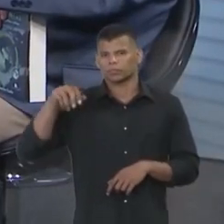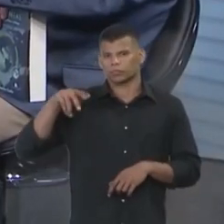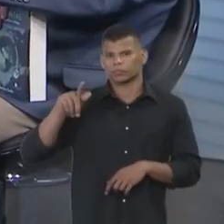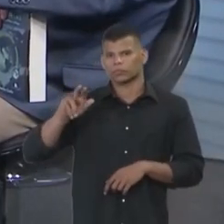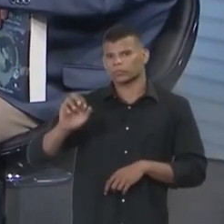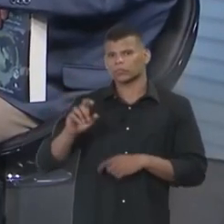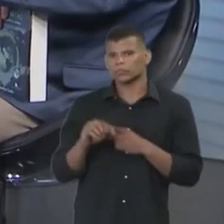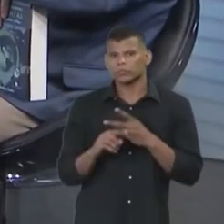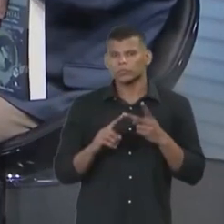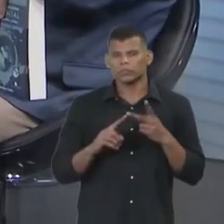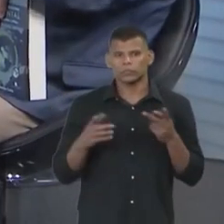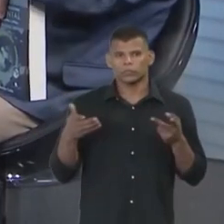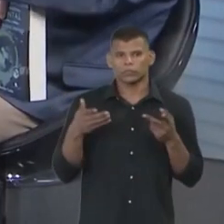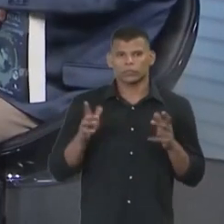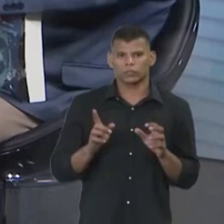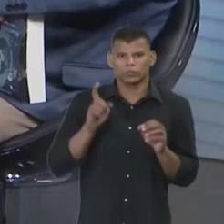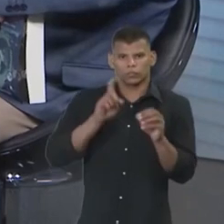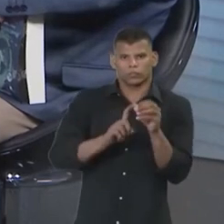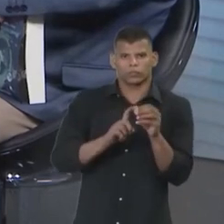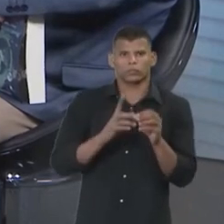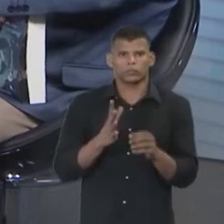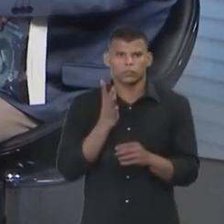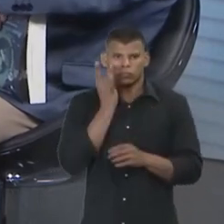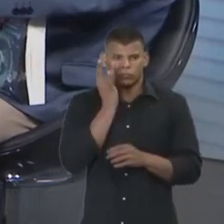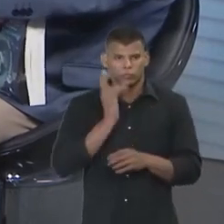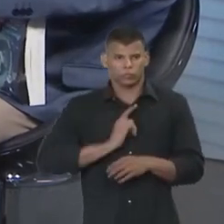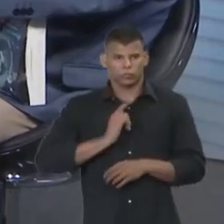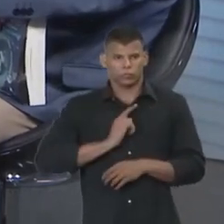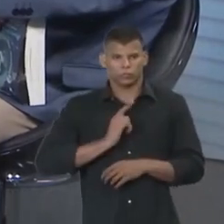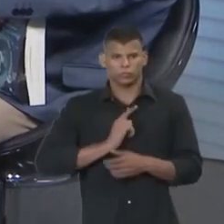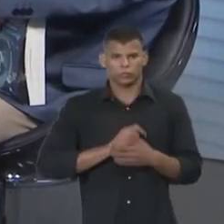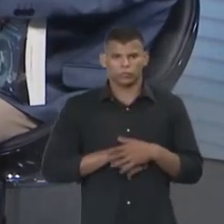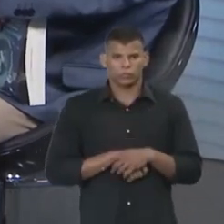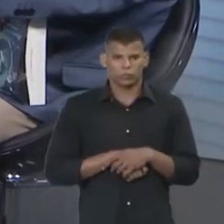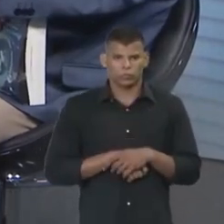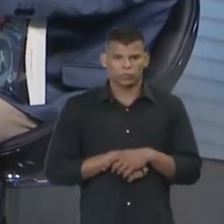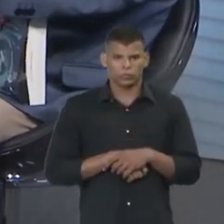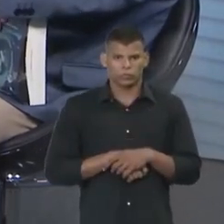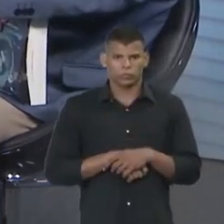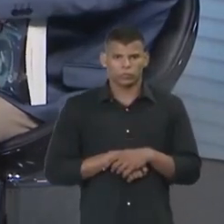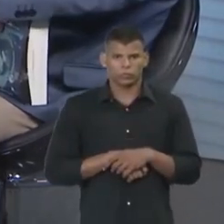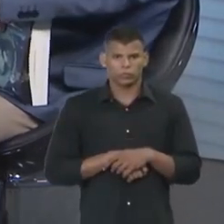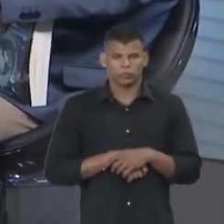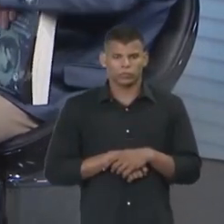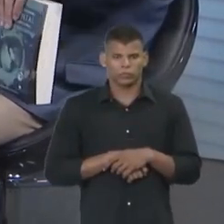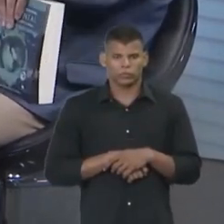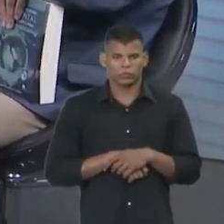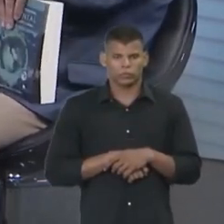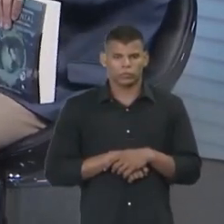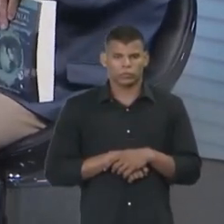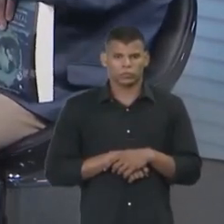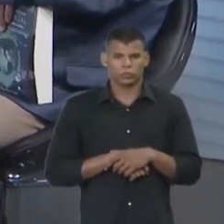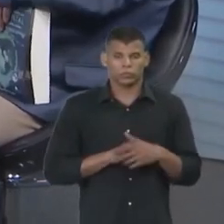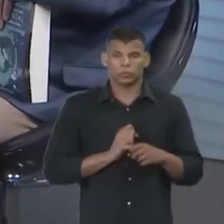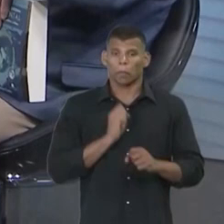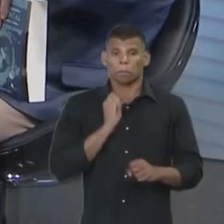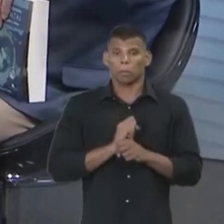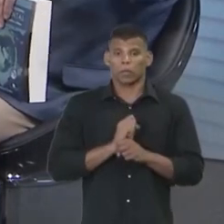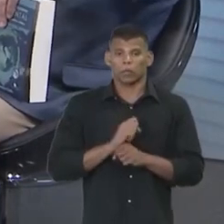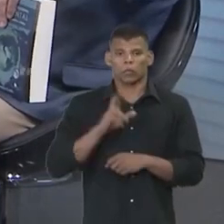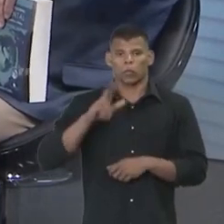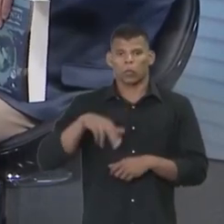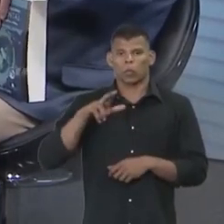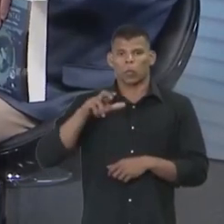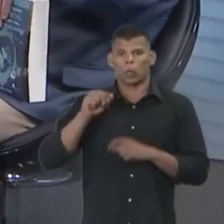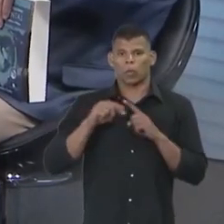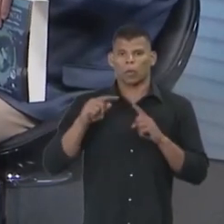saíram do home office e agora voltaram para o trabalho presencial. Presencial, é. É porque... Com certeza. Nunca deixou de existir isso. O problema é que